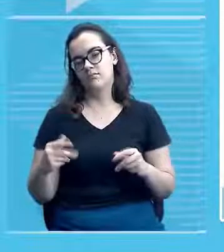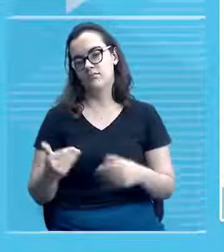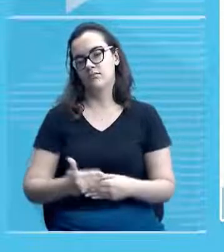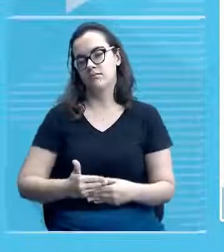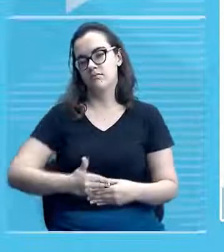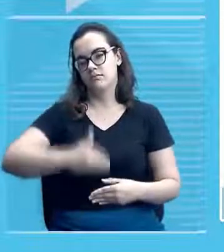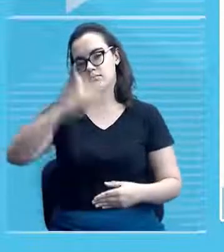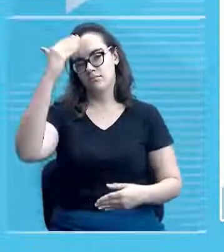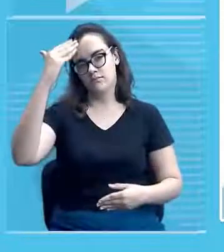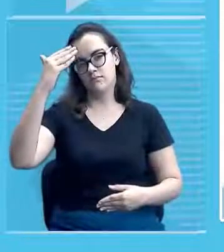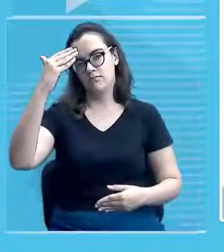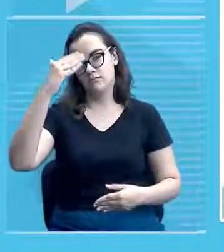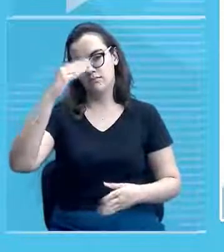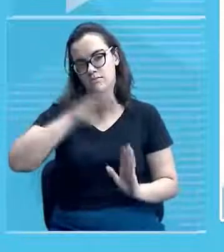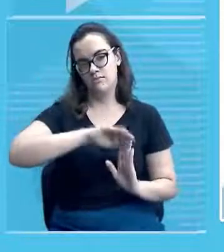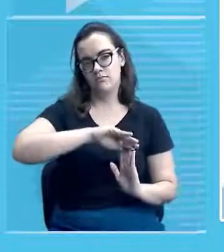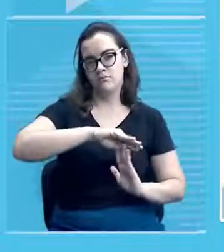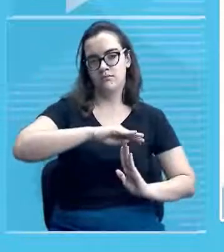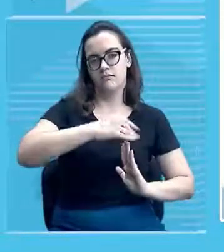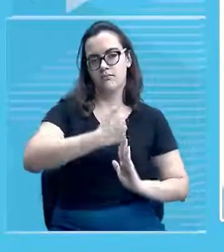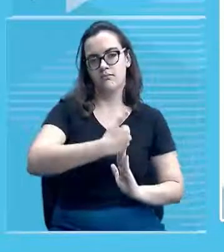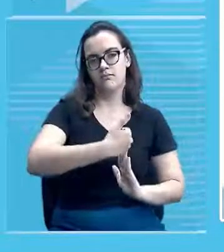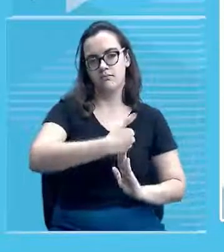com uma certa simetria